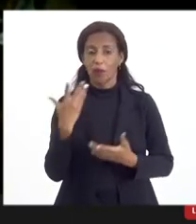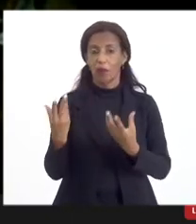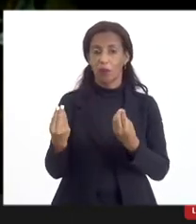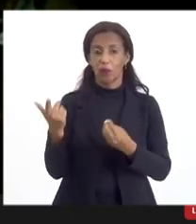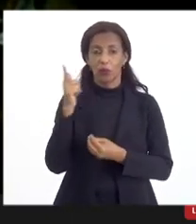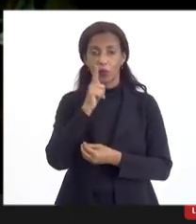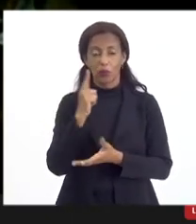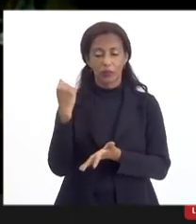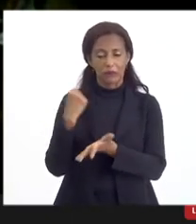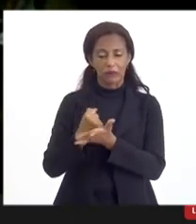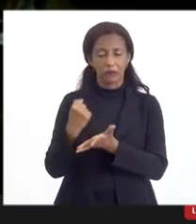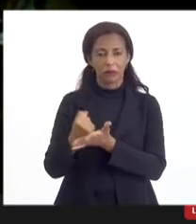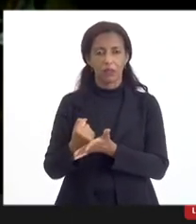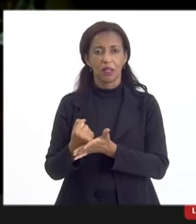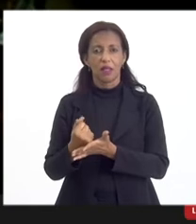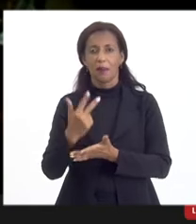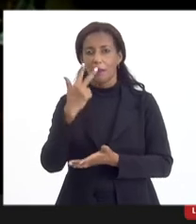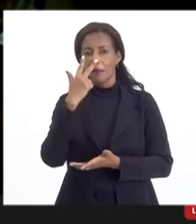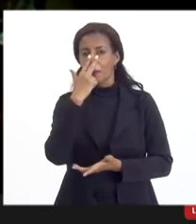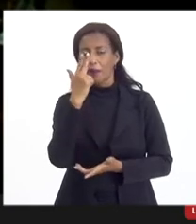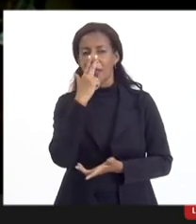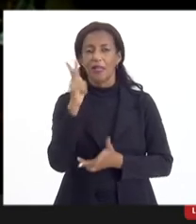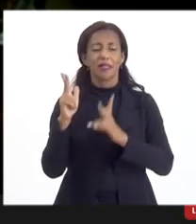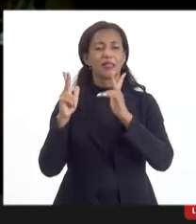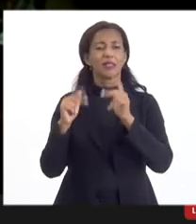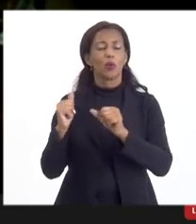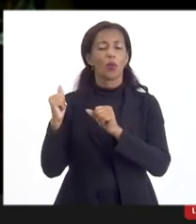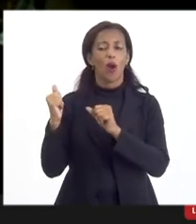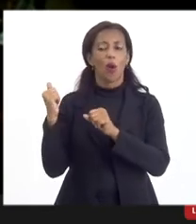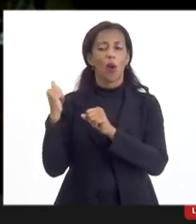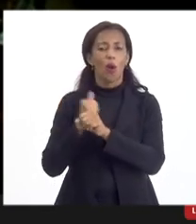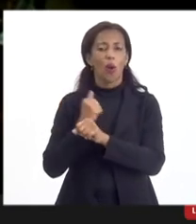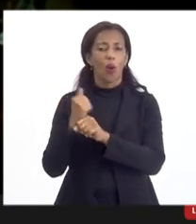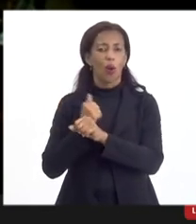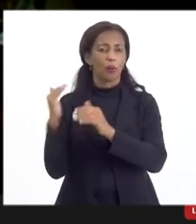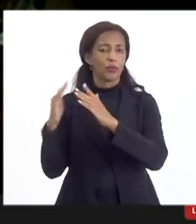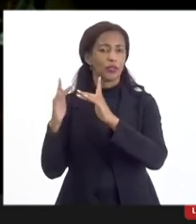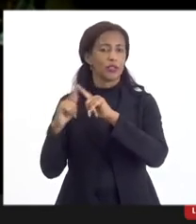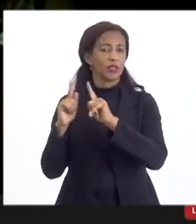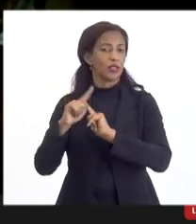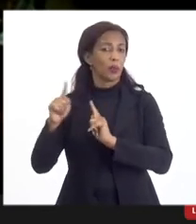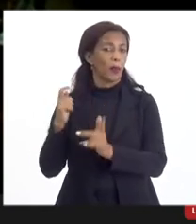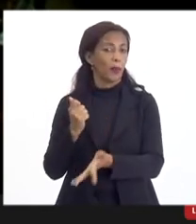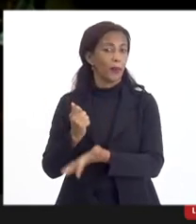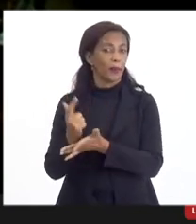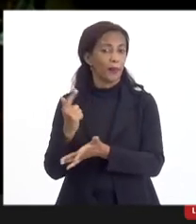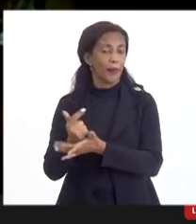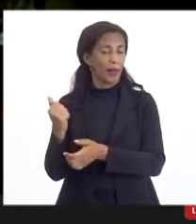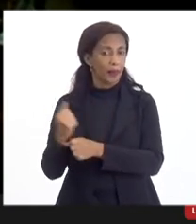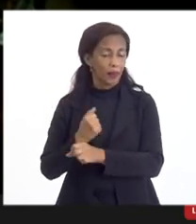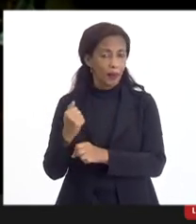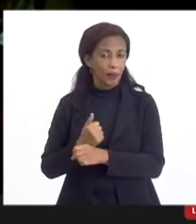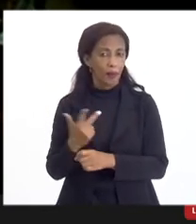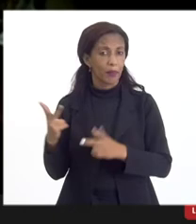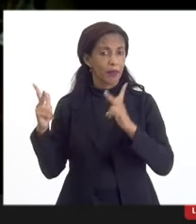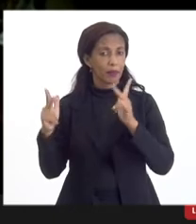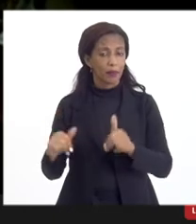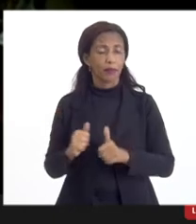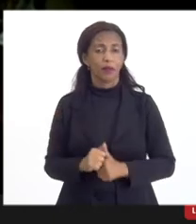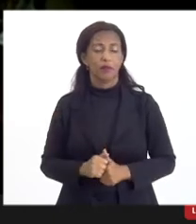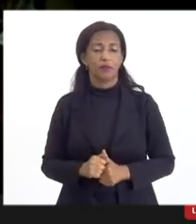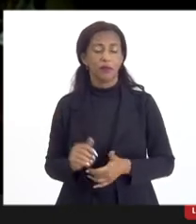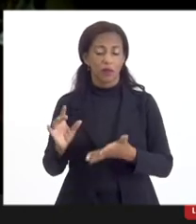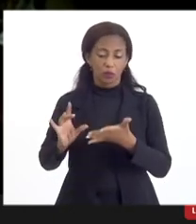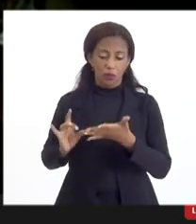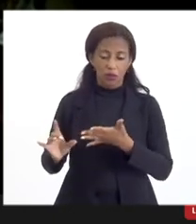licença, então vira uma obra de igreja e acaba não se pagando. Então, são pontos que a gente tem que levantar, e